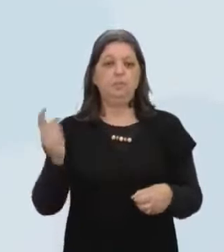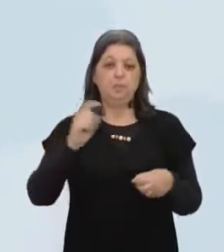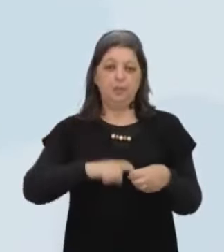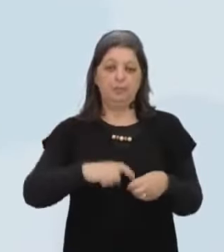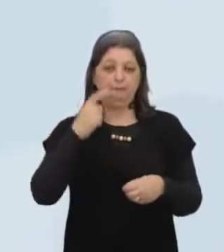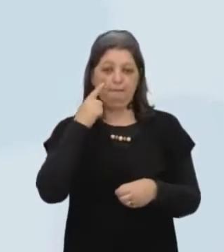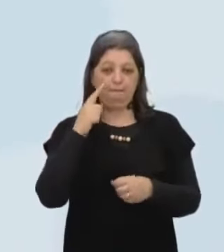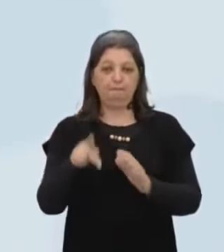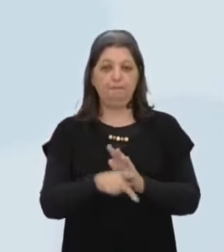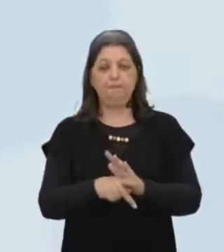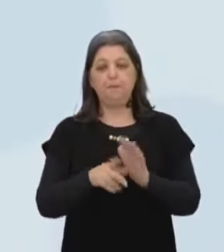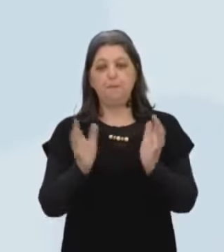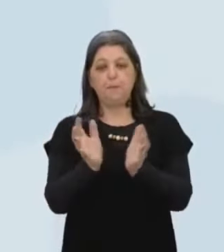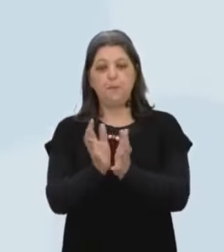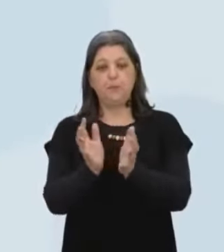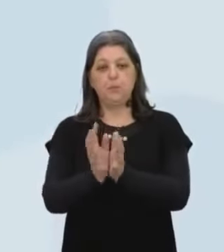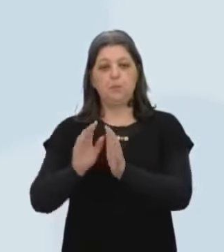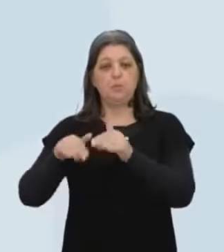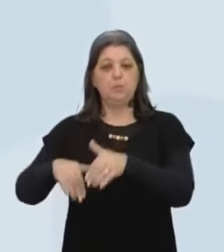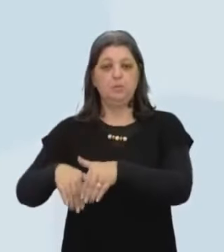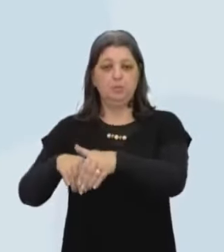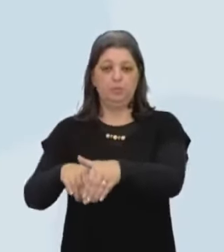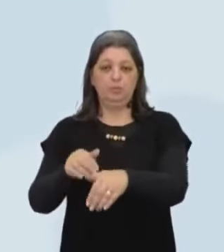A infantaria agora passa a ser